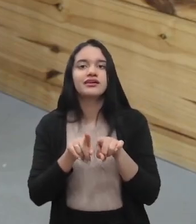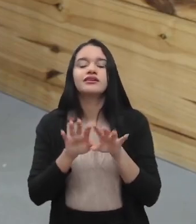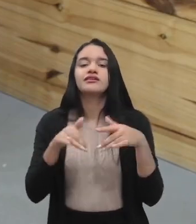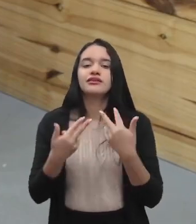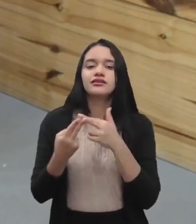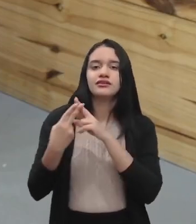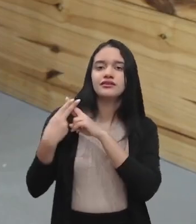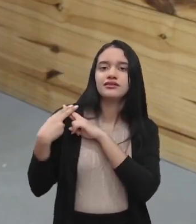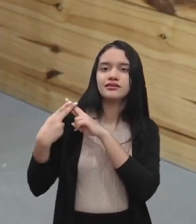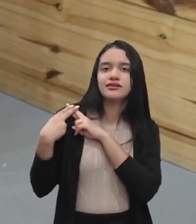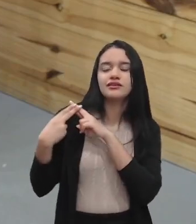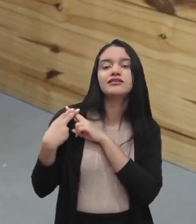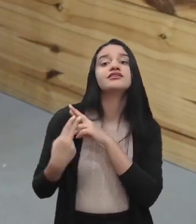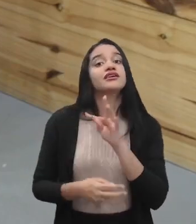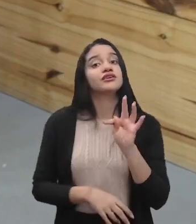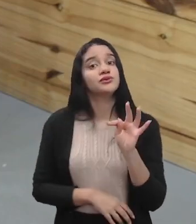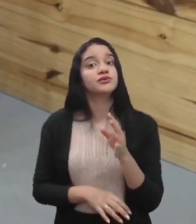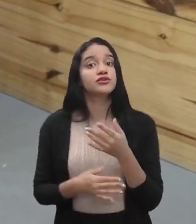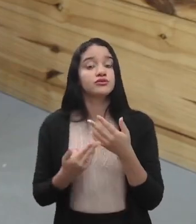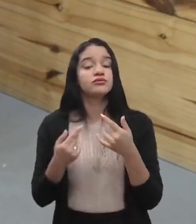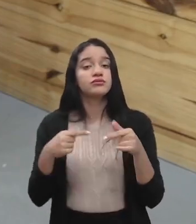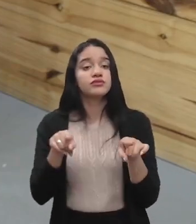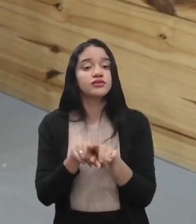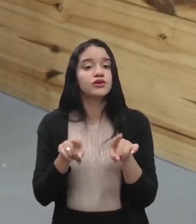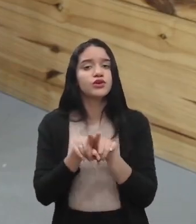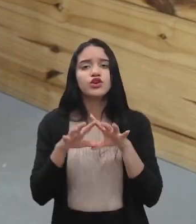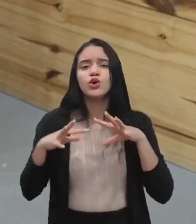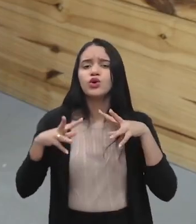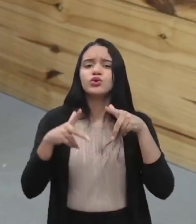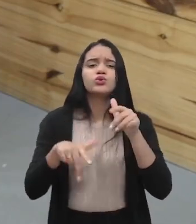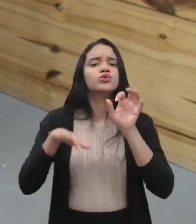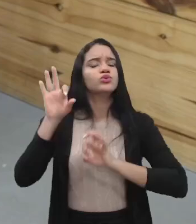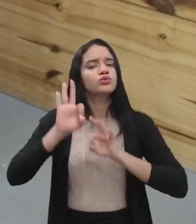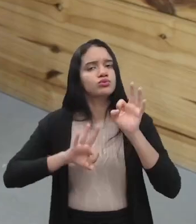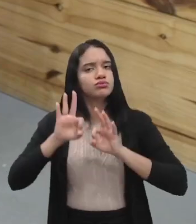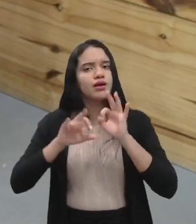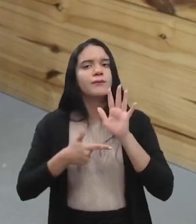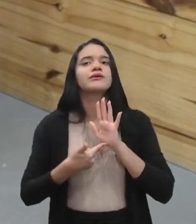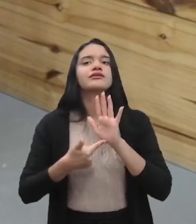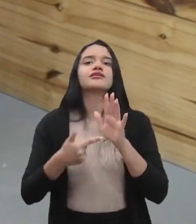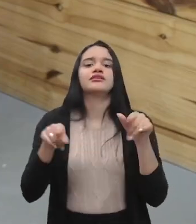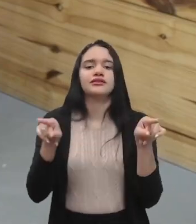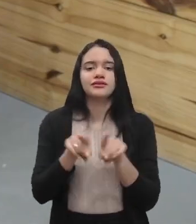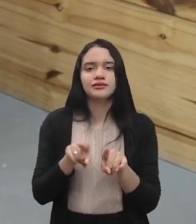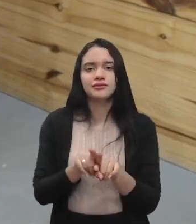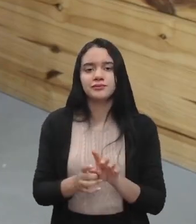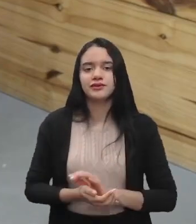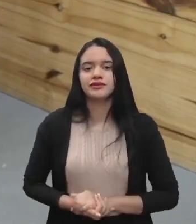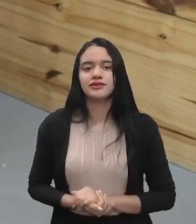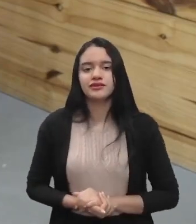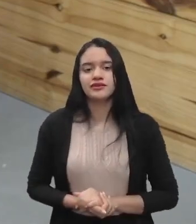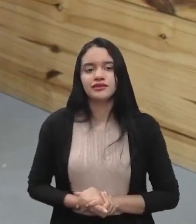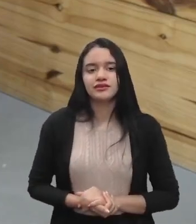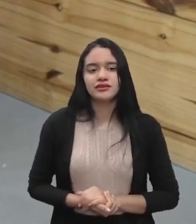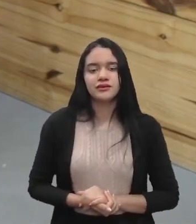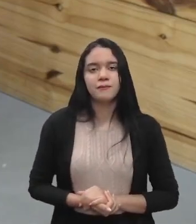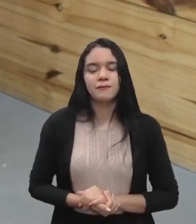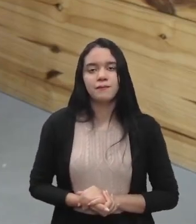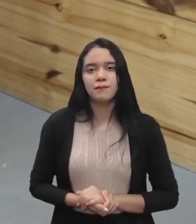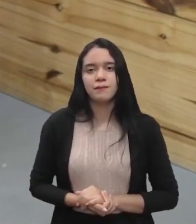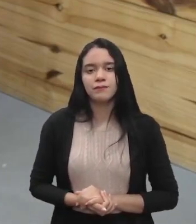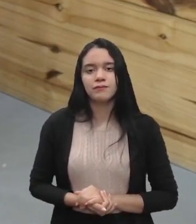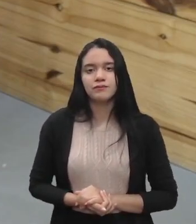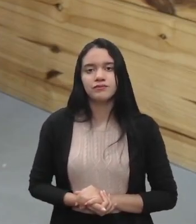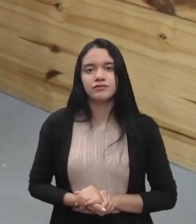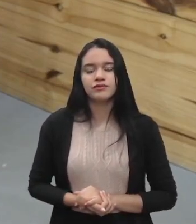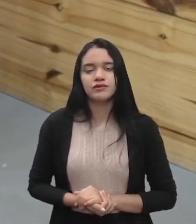responsabilidade técnica, né, e todo organizado para apresentar também para fiscalização. E o